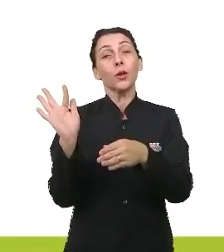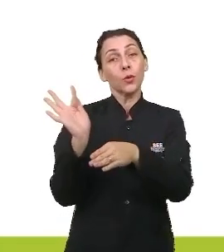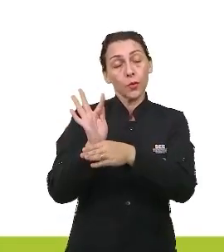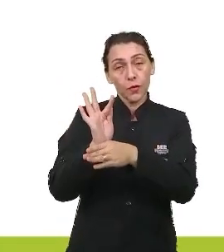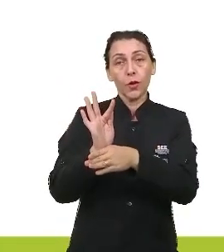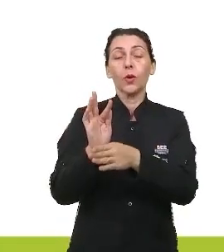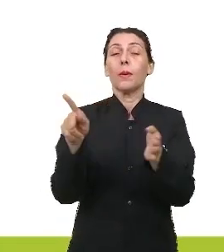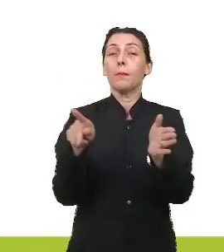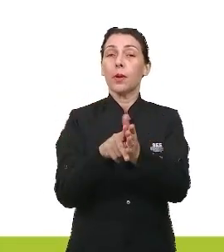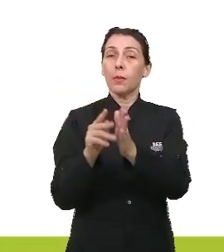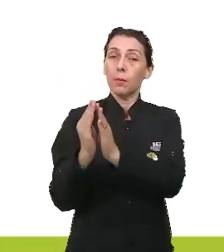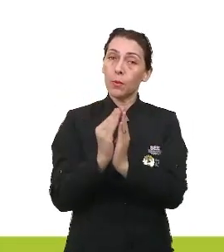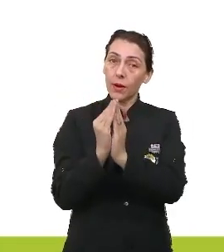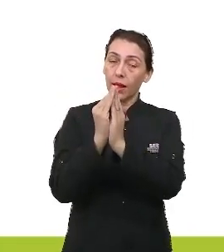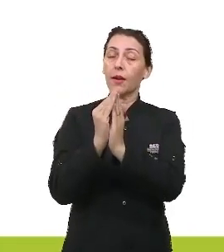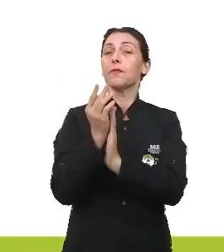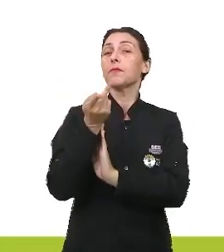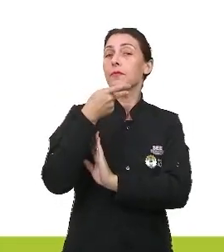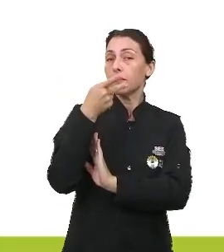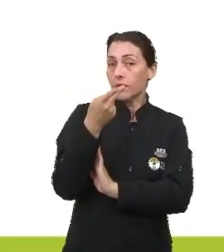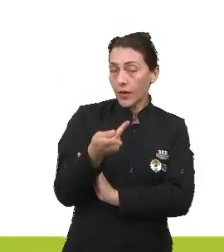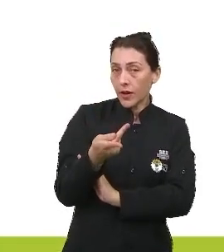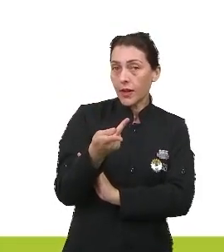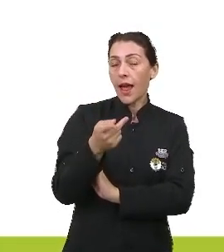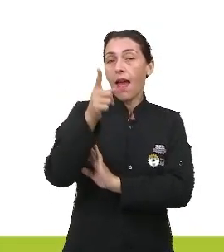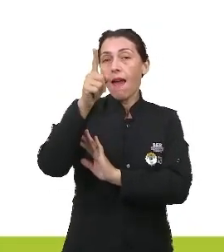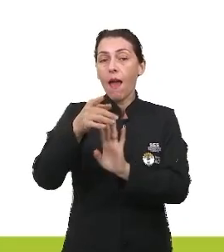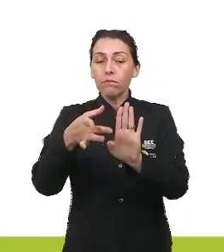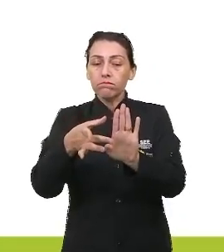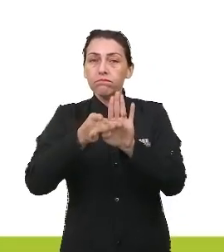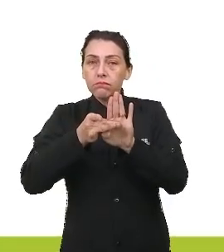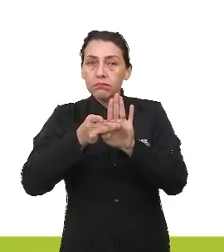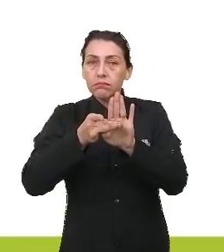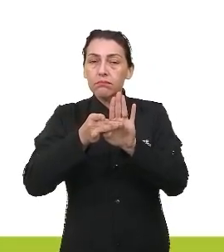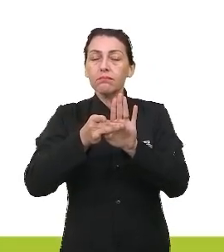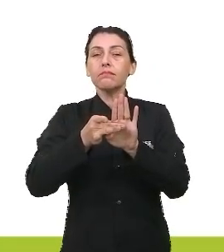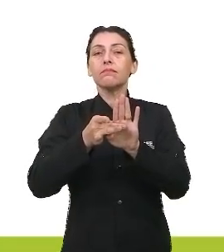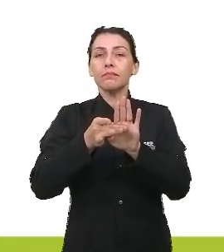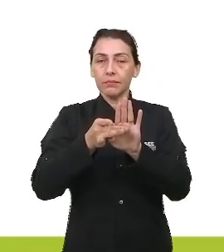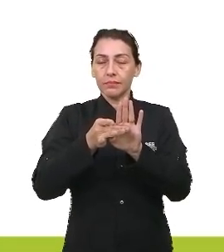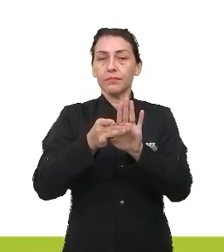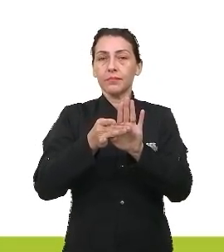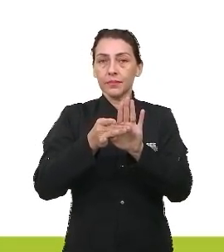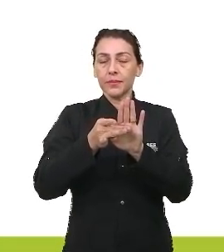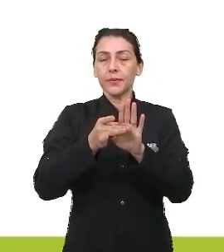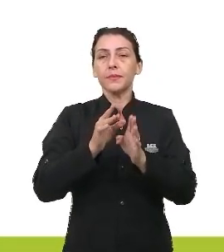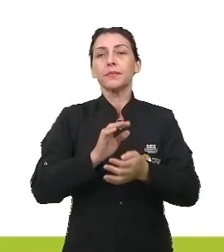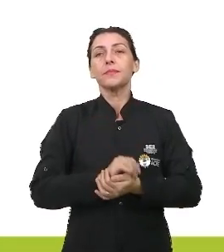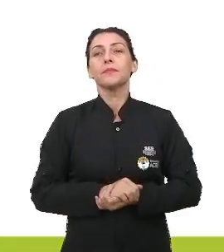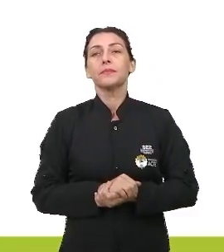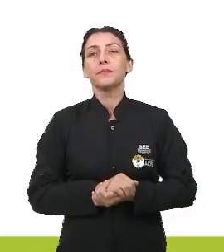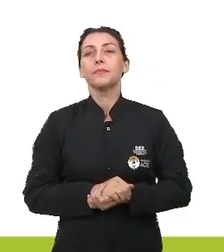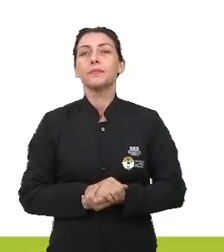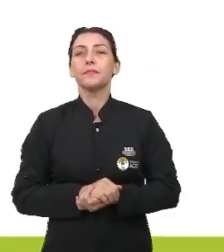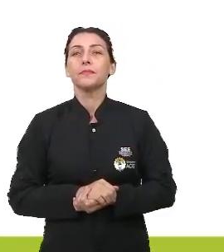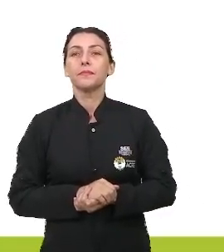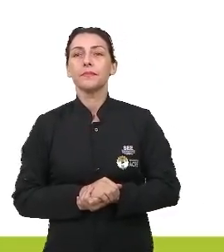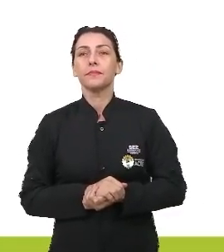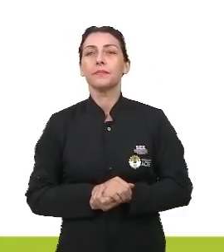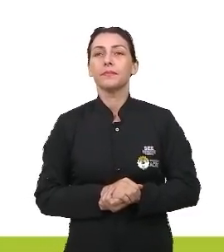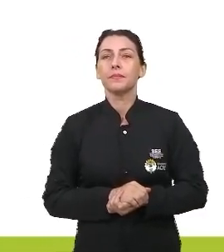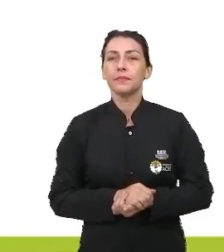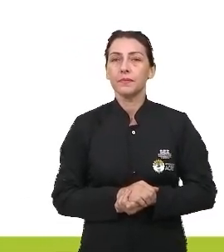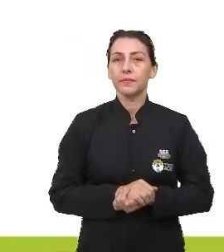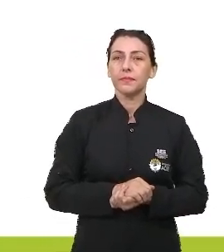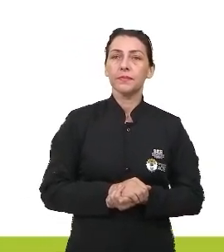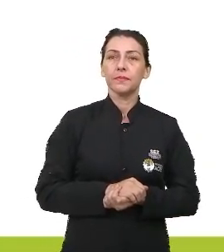caso, ali na narrativa, na brilhante narrativa de Monteiro Lobato, nós temos ali ela tendo vida, enfim, sendo um